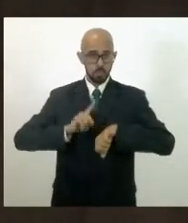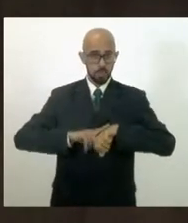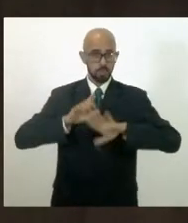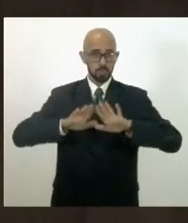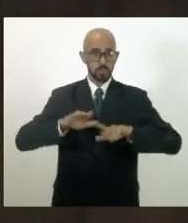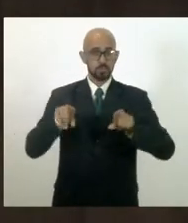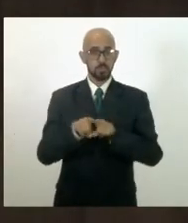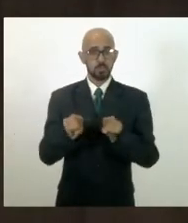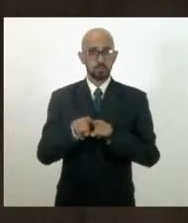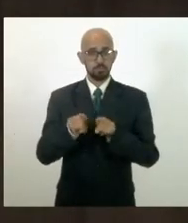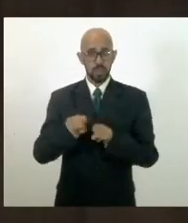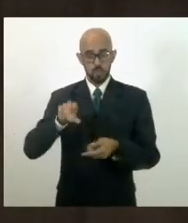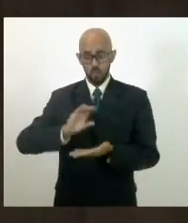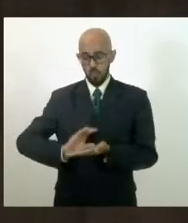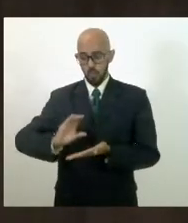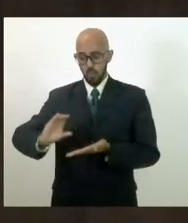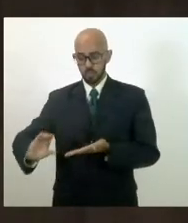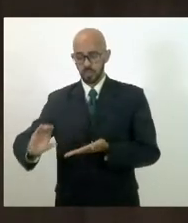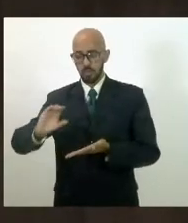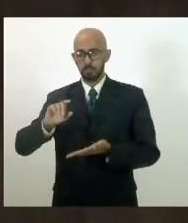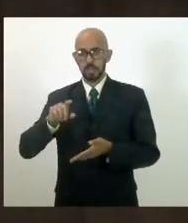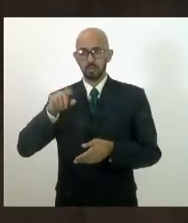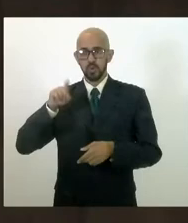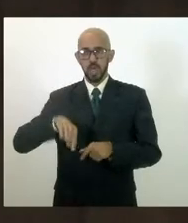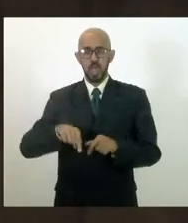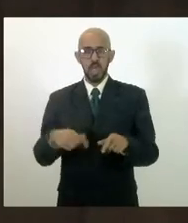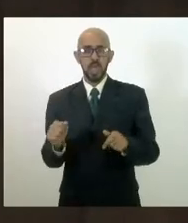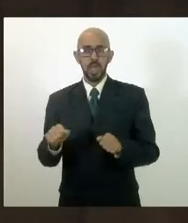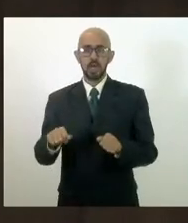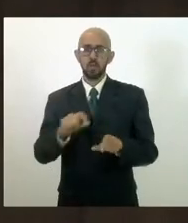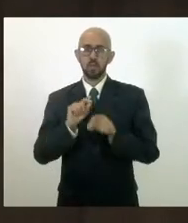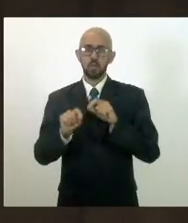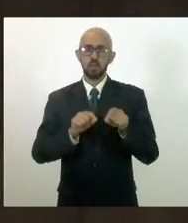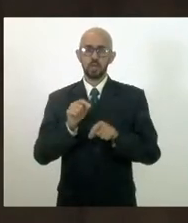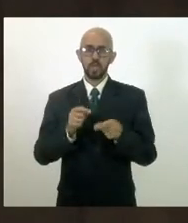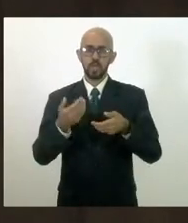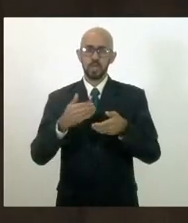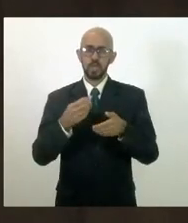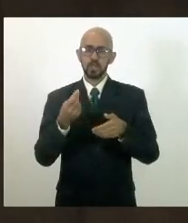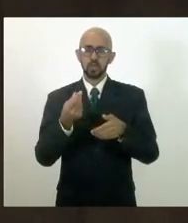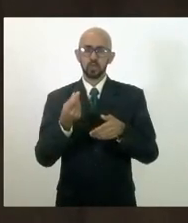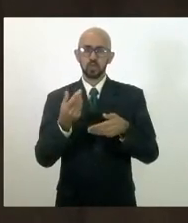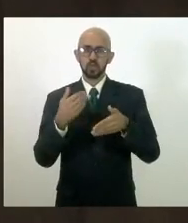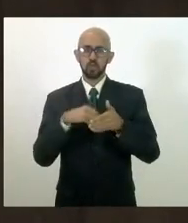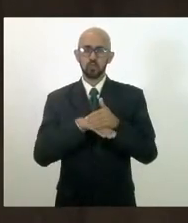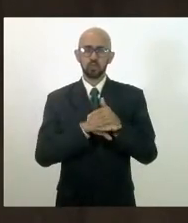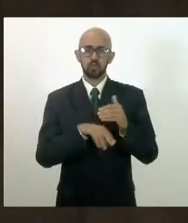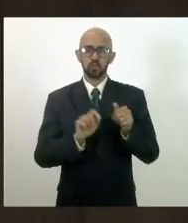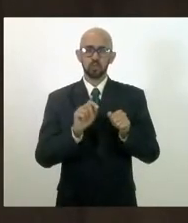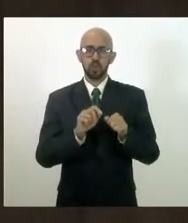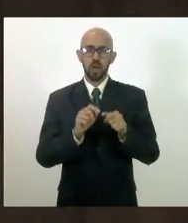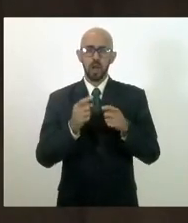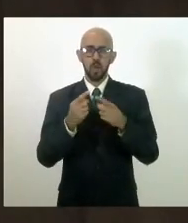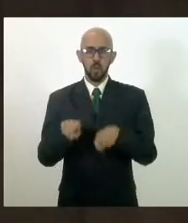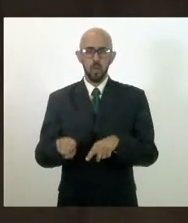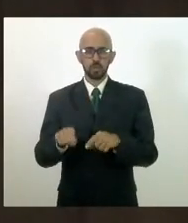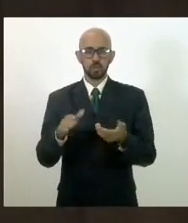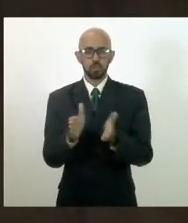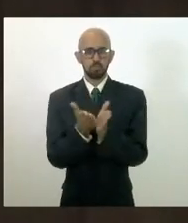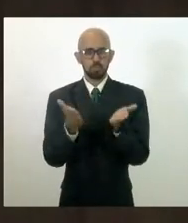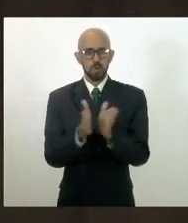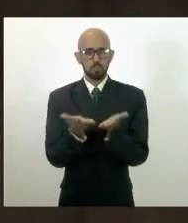dotação orçamentária vir exatamente do fundo estadual de combate à pobreza e às